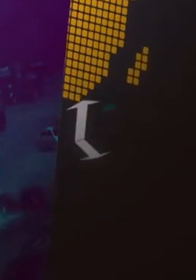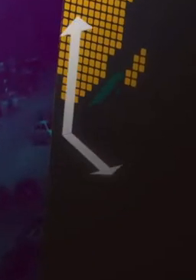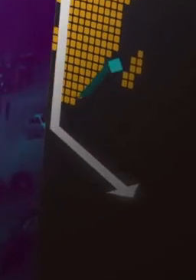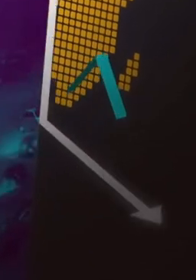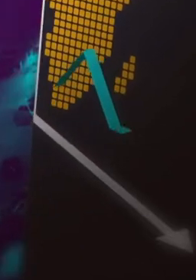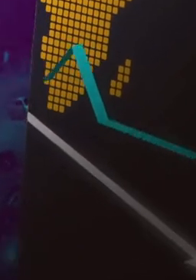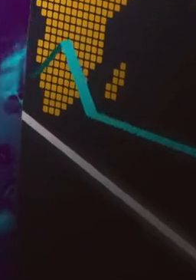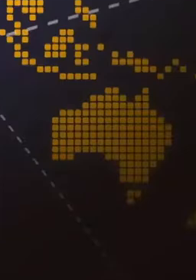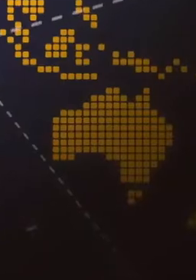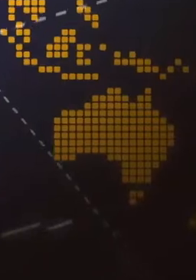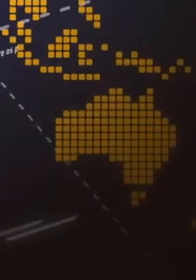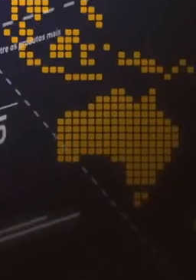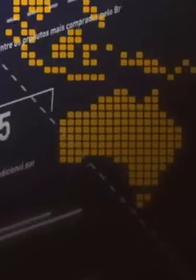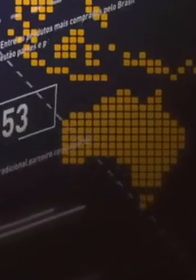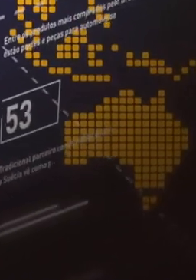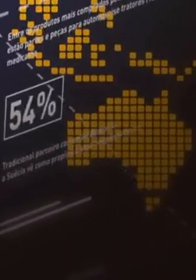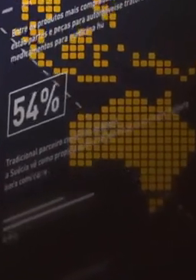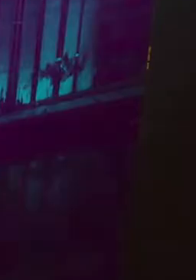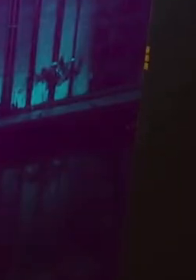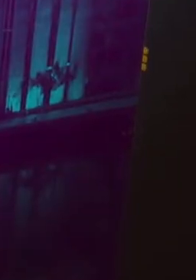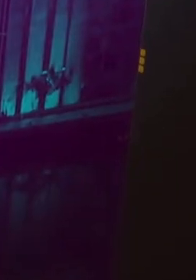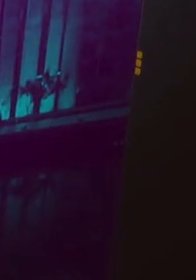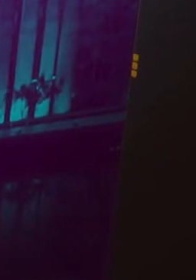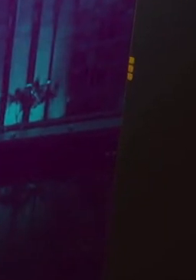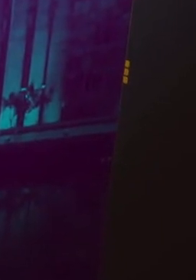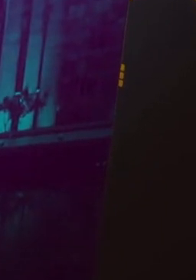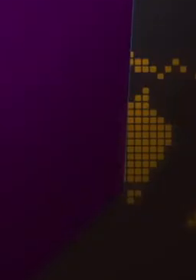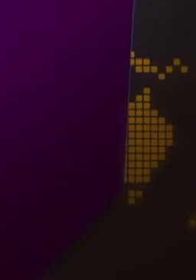O que